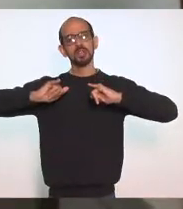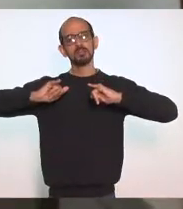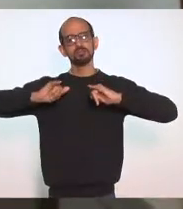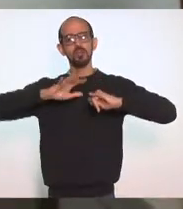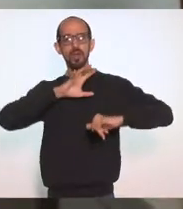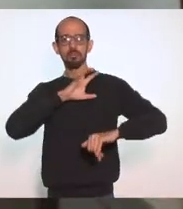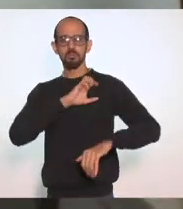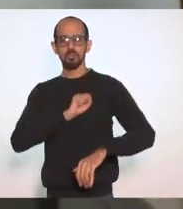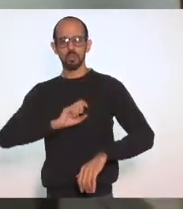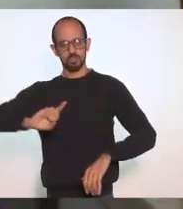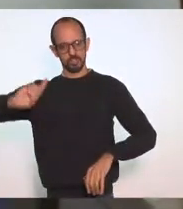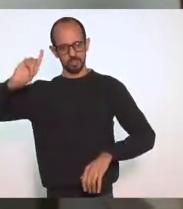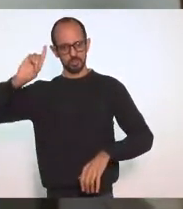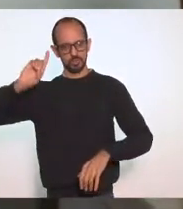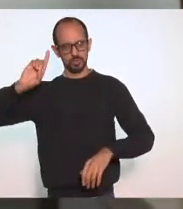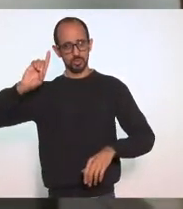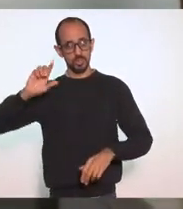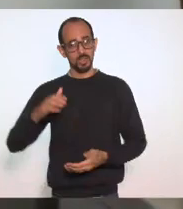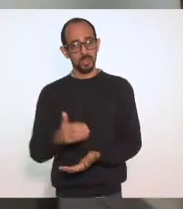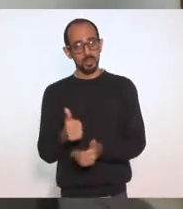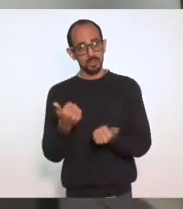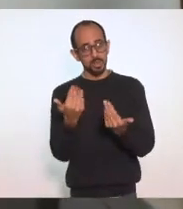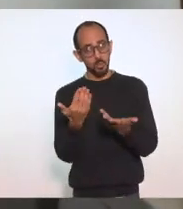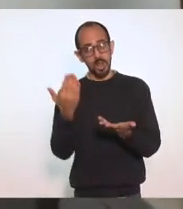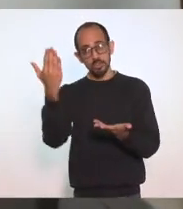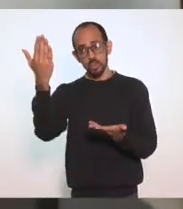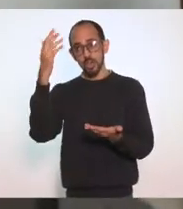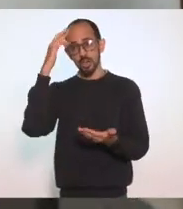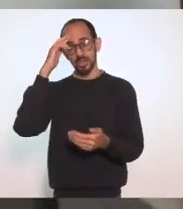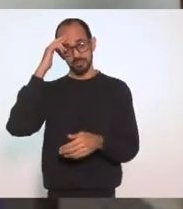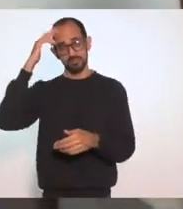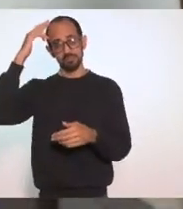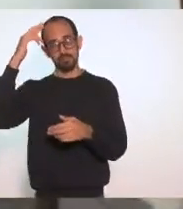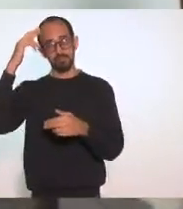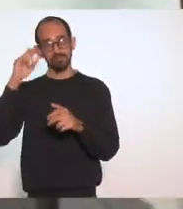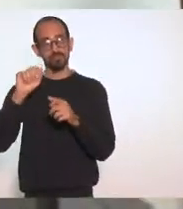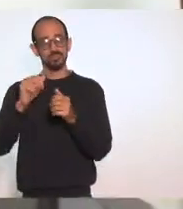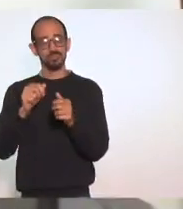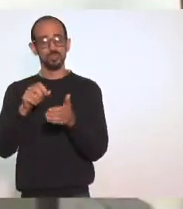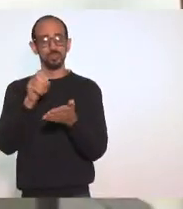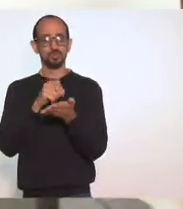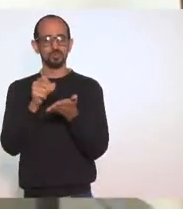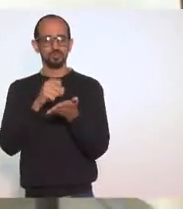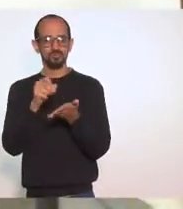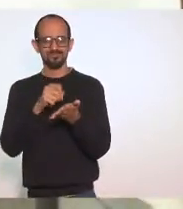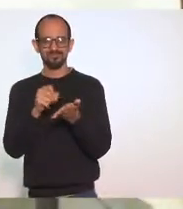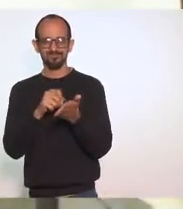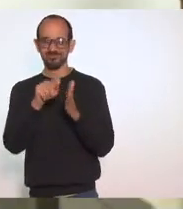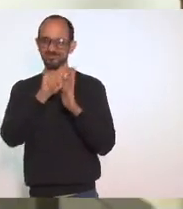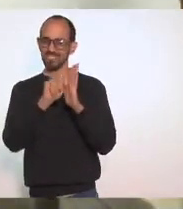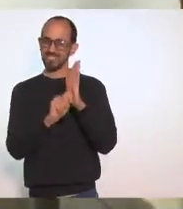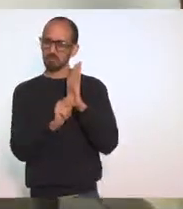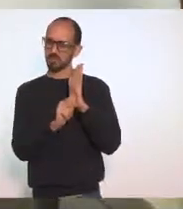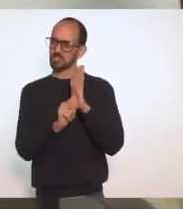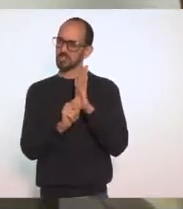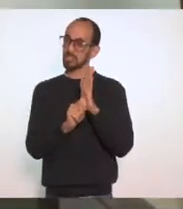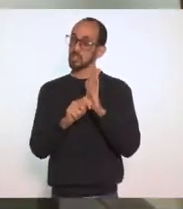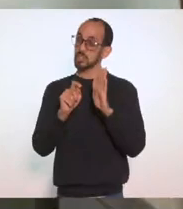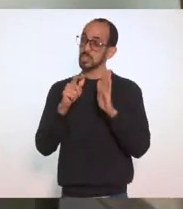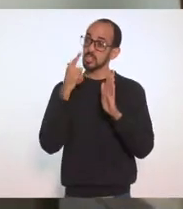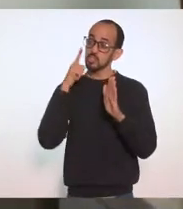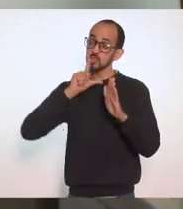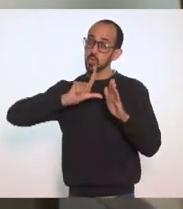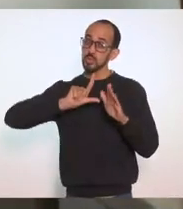Então A senhora Que é a autora Do projeto E essa redação Só foi possível Porque